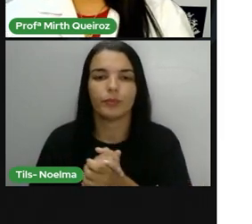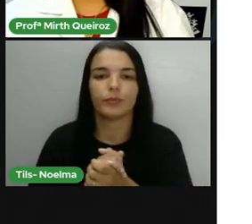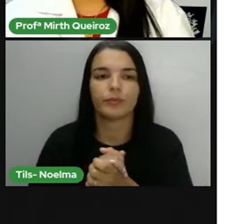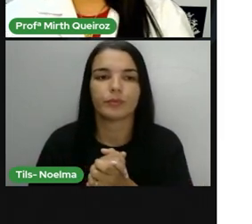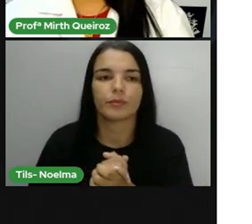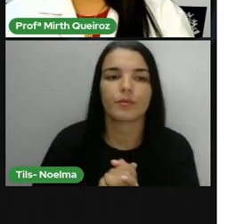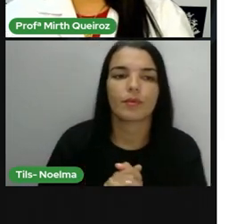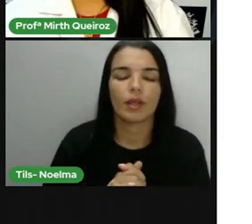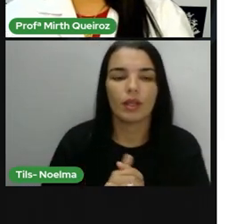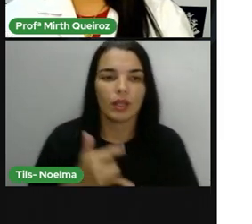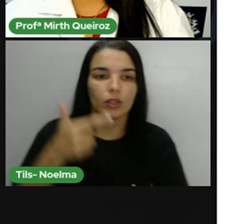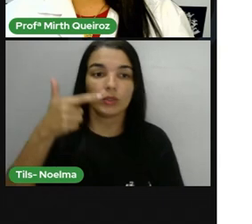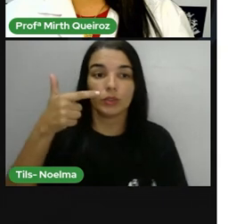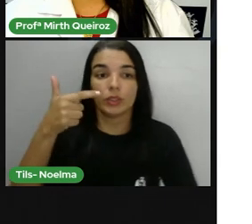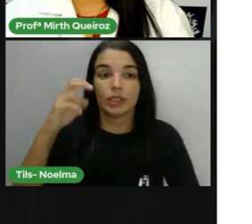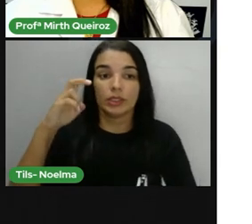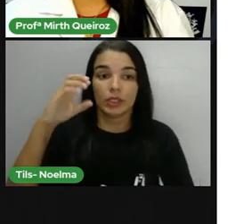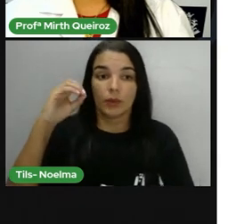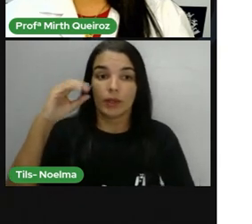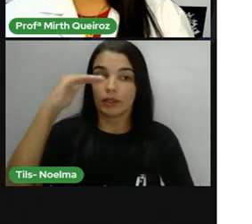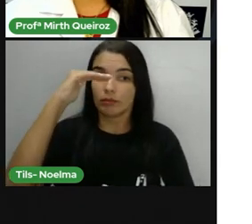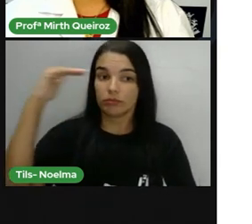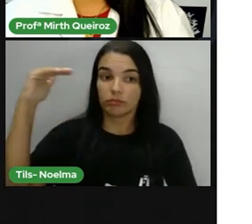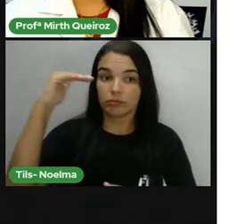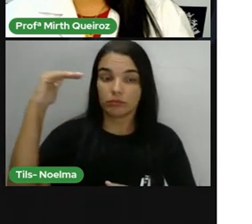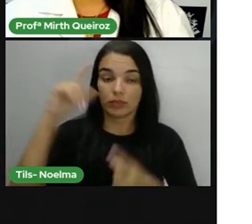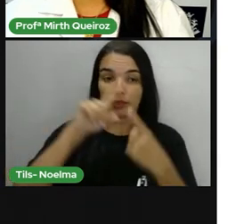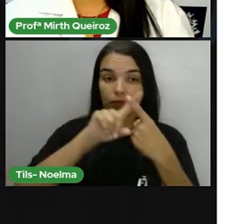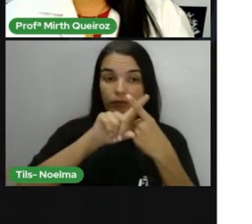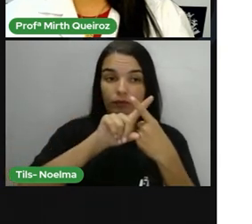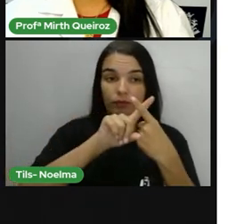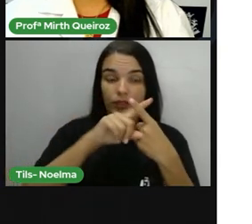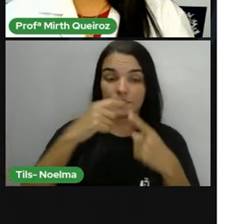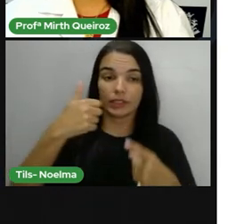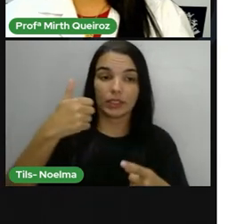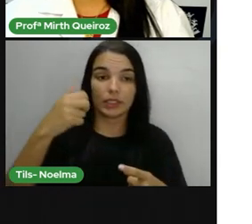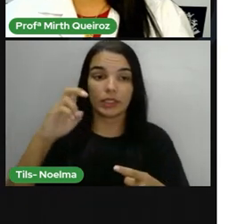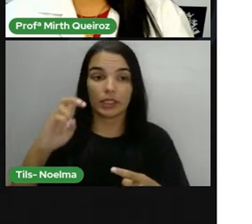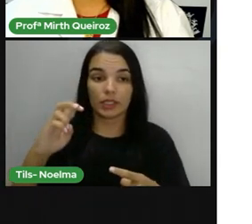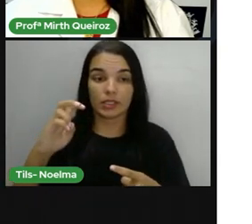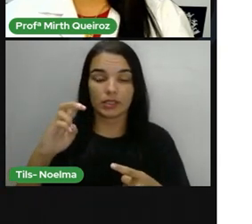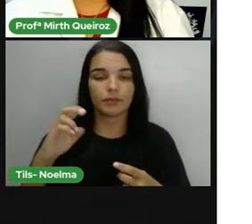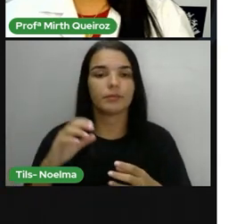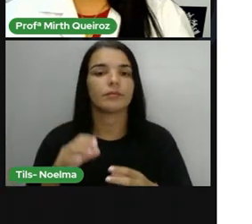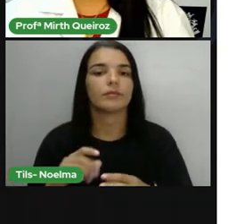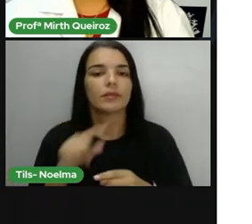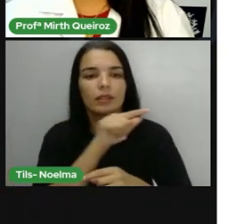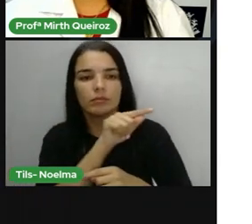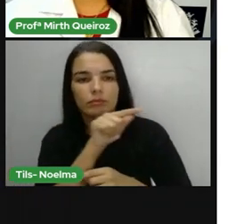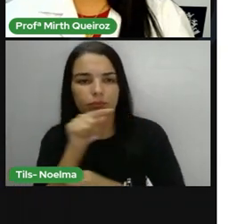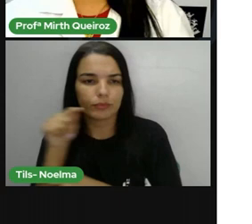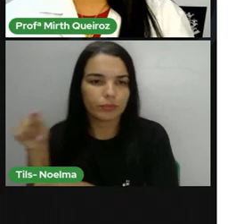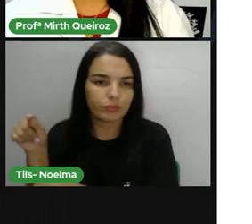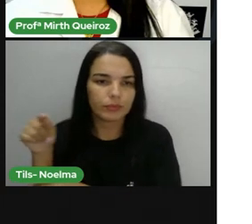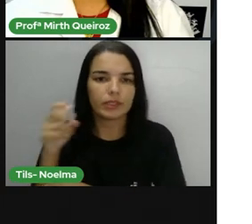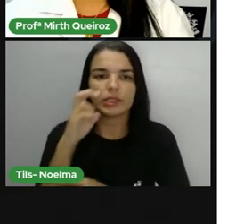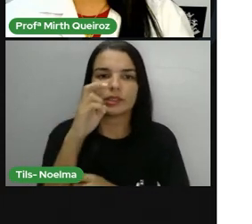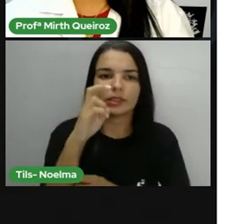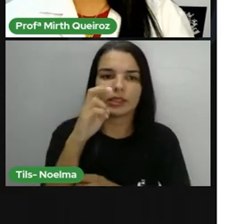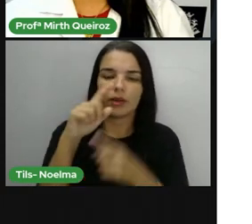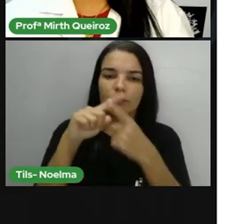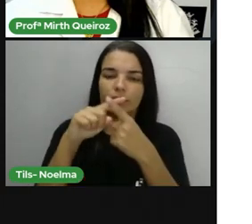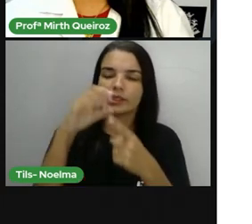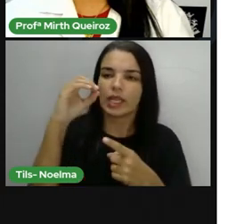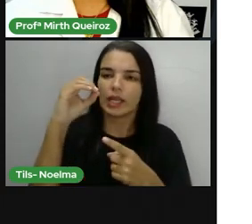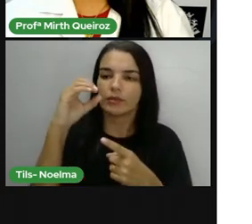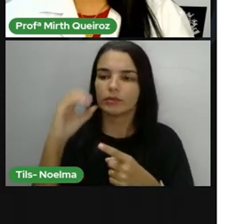Nós colocamos em cima 250 vezes 15. Conta de multiplicação. 5 vezes 0, 0.